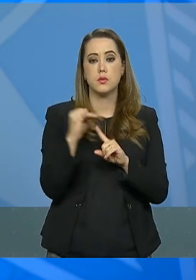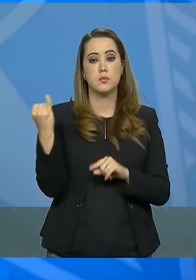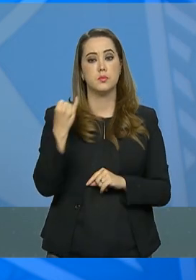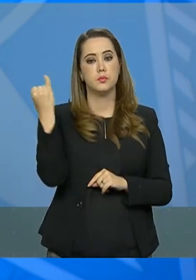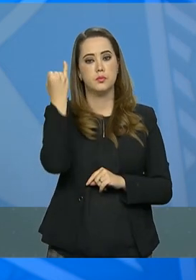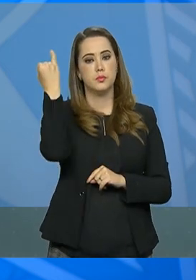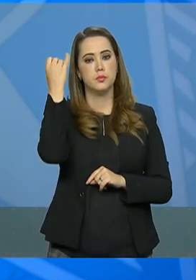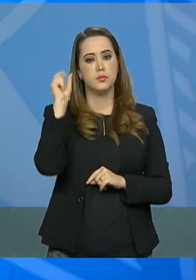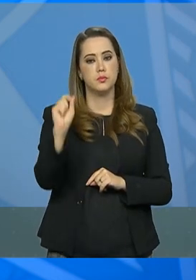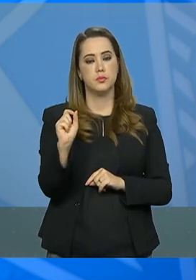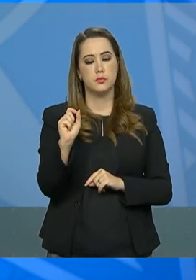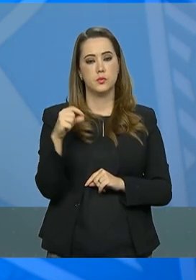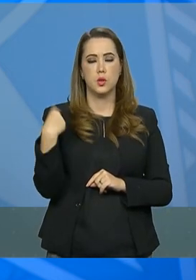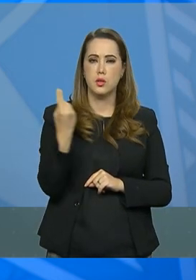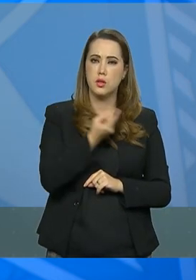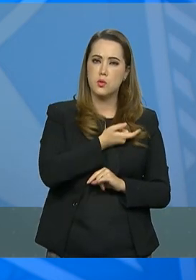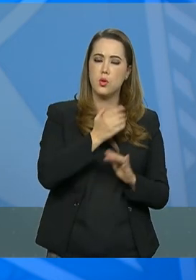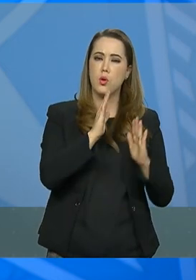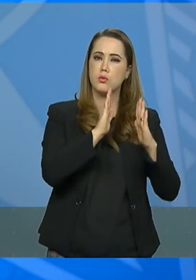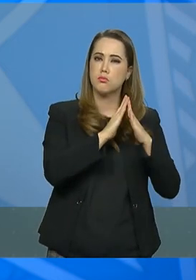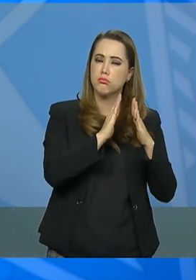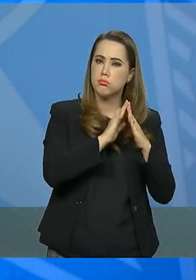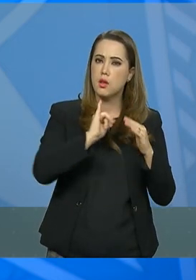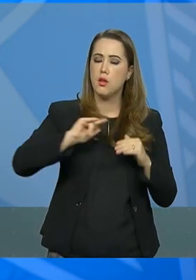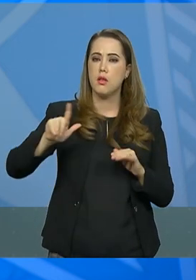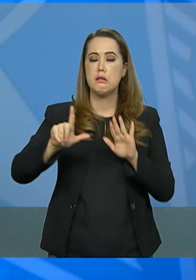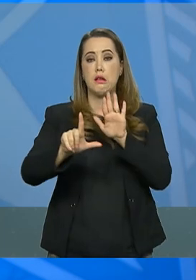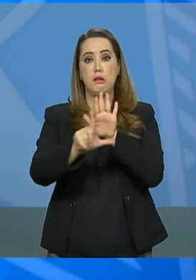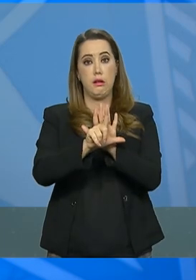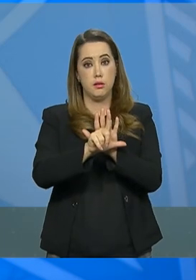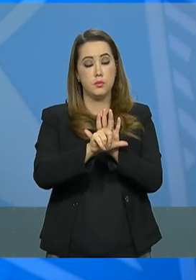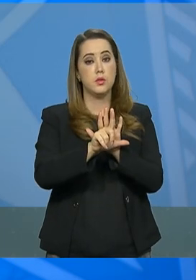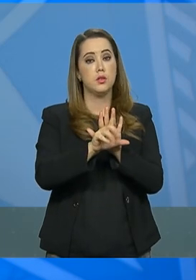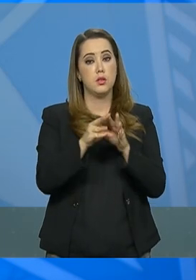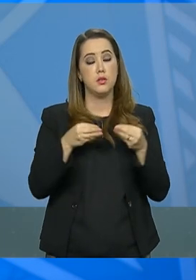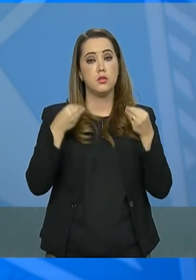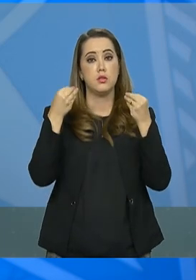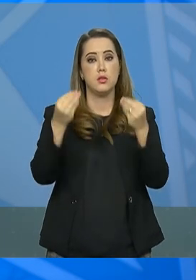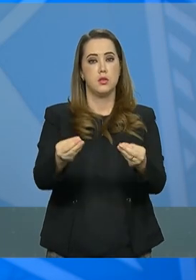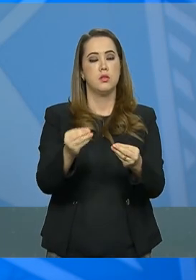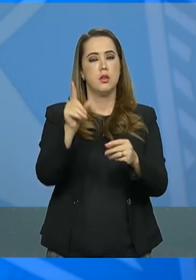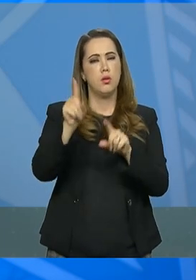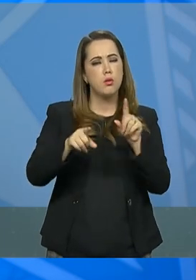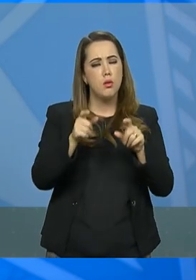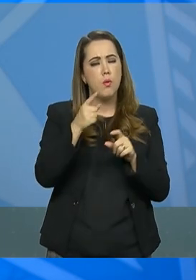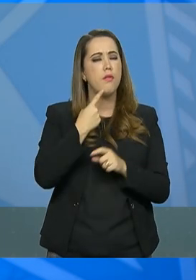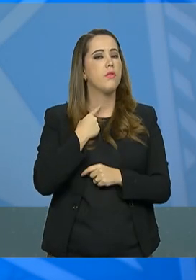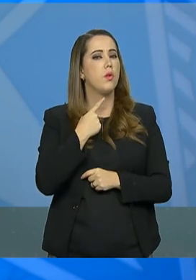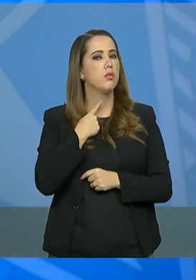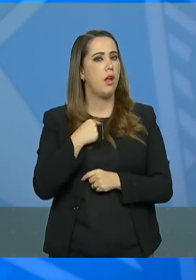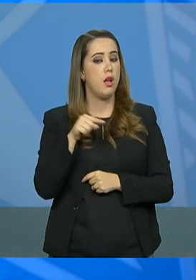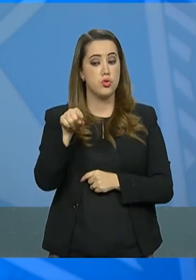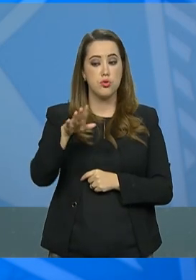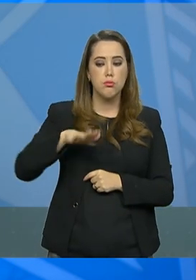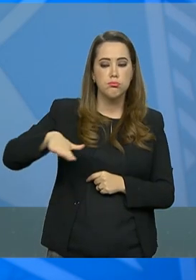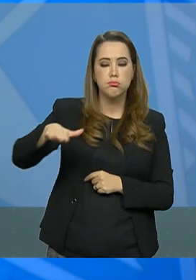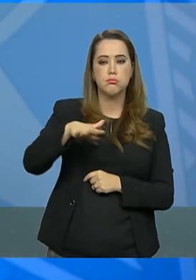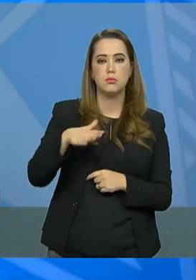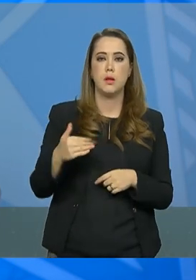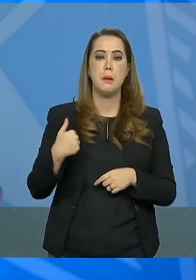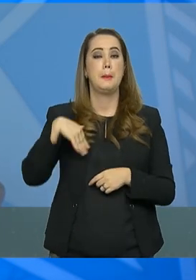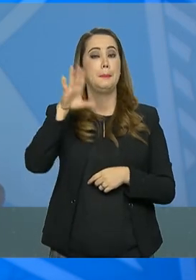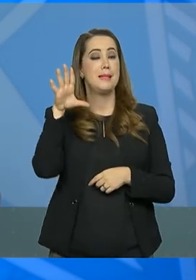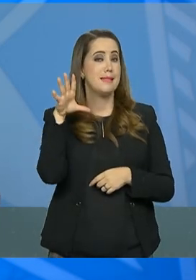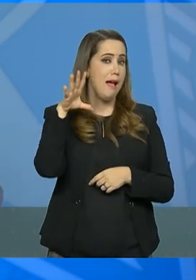importância que as nossas casas de legisladores dão aos interesses do nosso país. Então, quanto